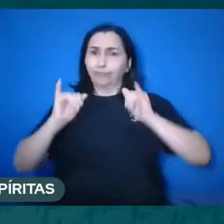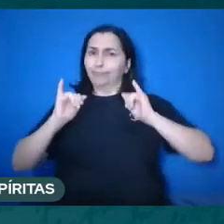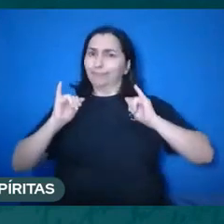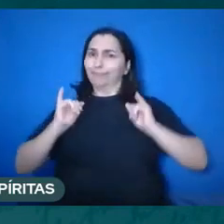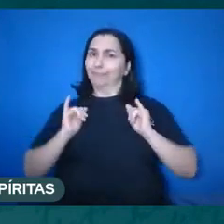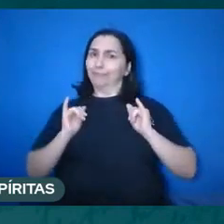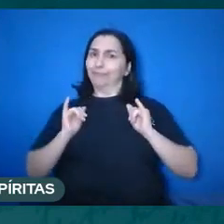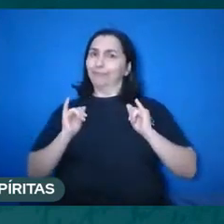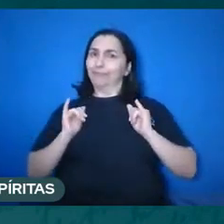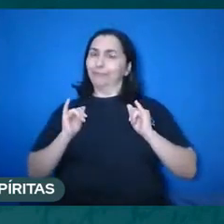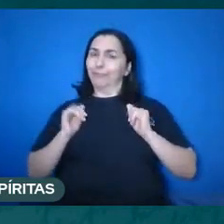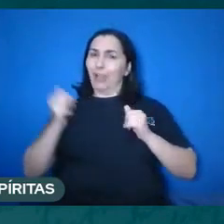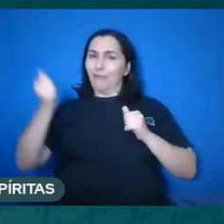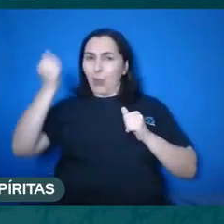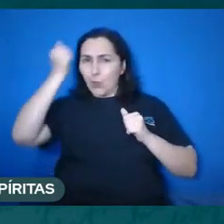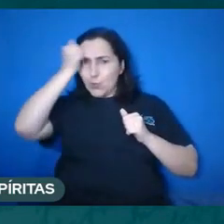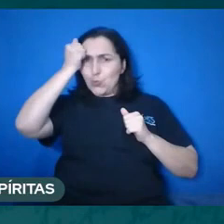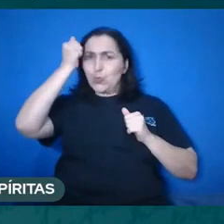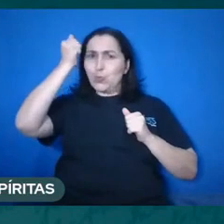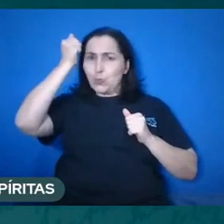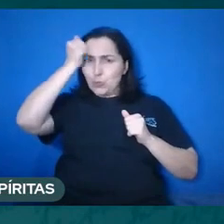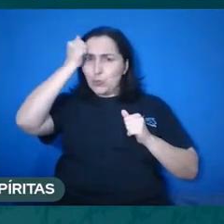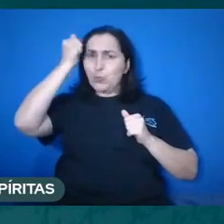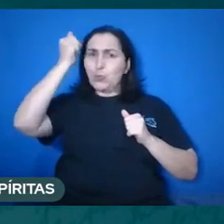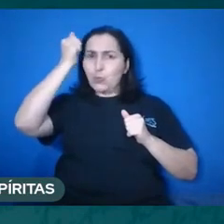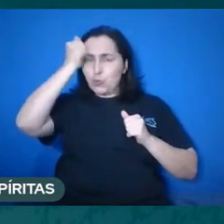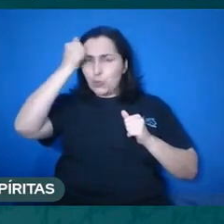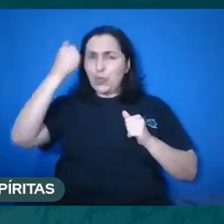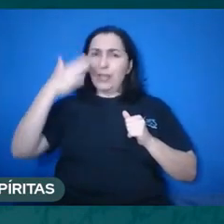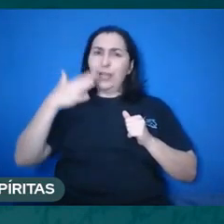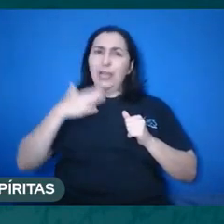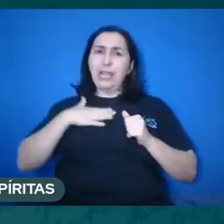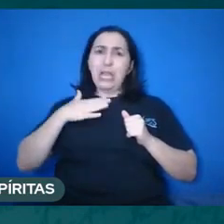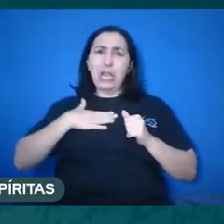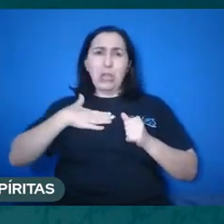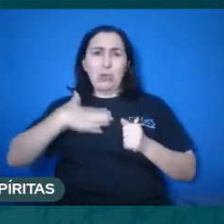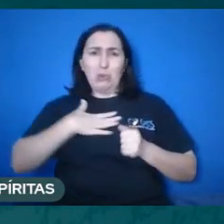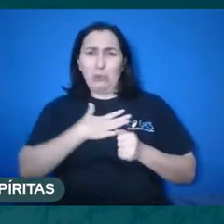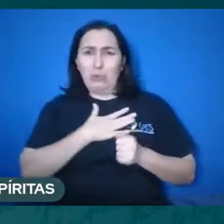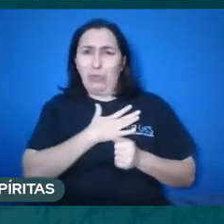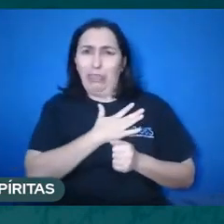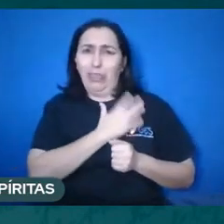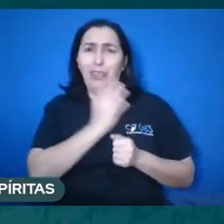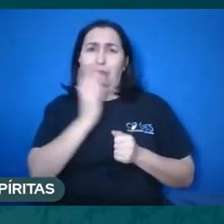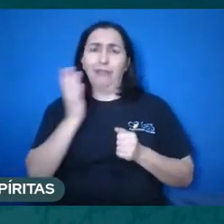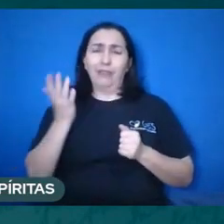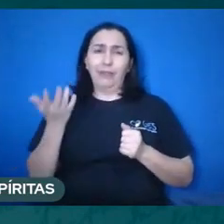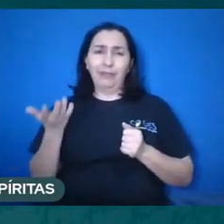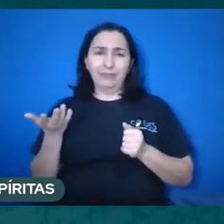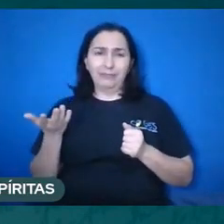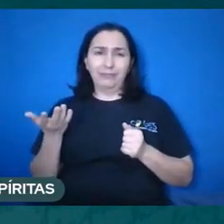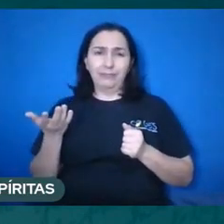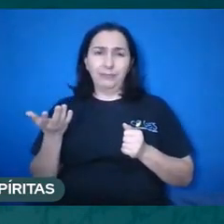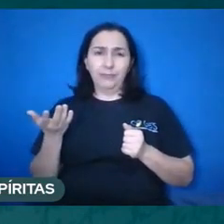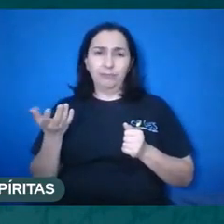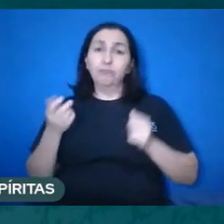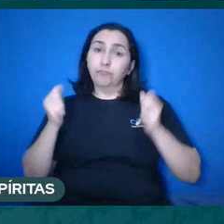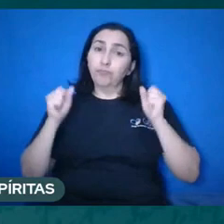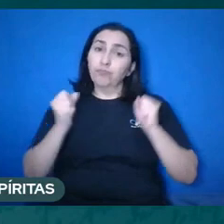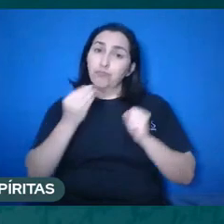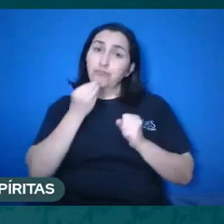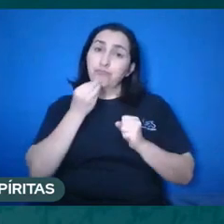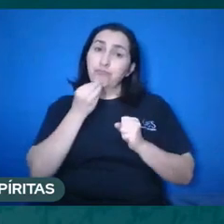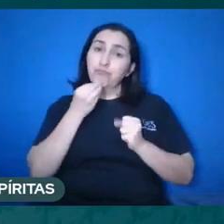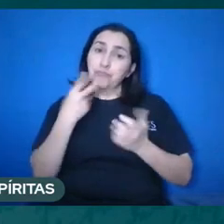sentenciando, me punindo. Eu sou uma criatura horrível. E isso tudo podia ter acontecido.